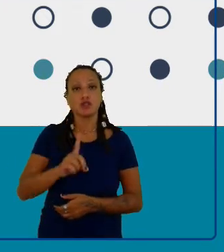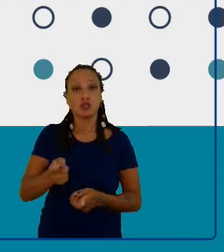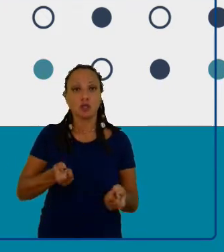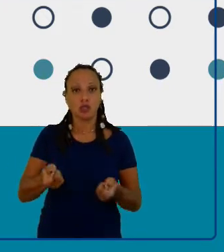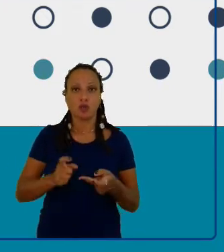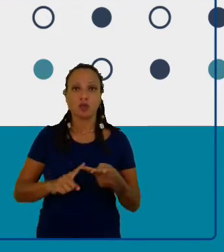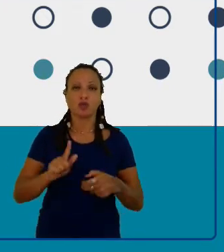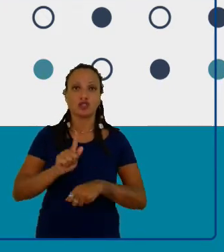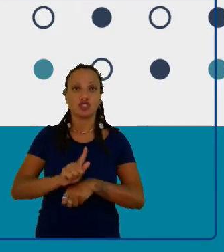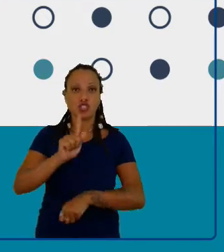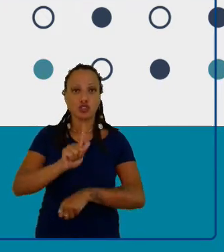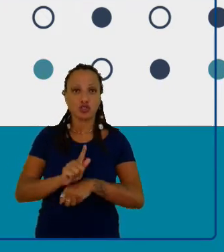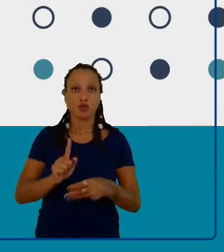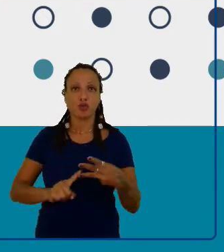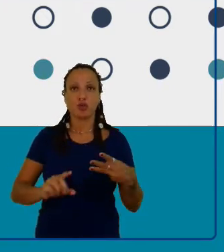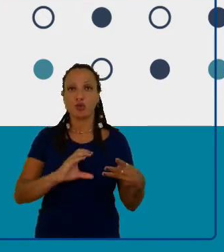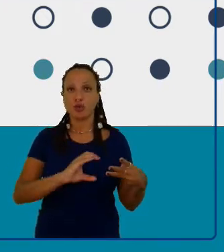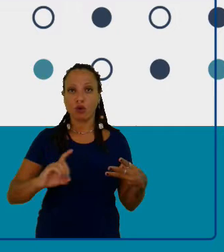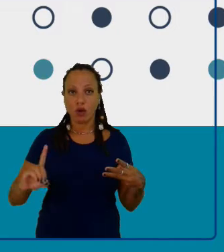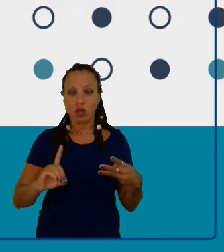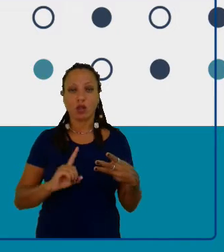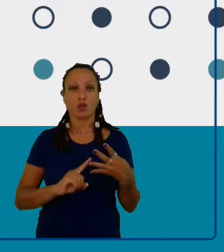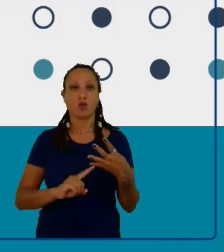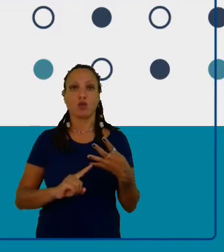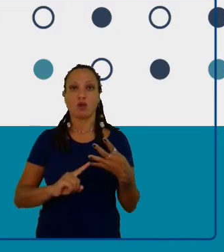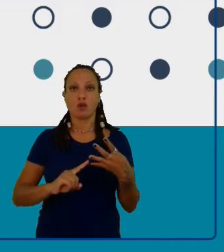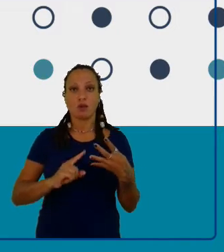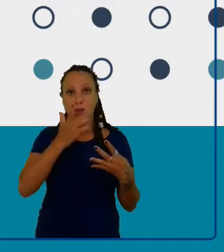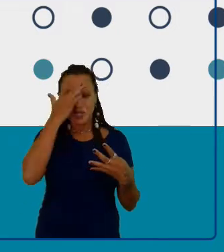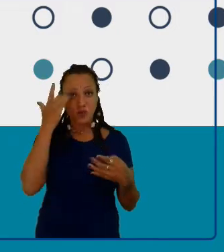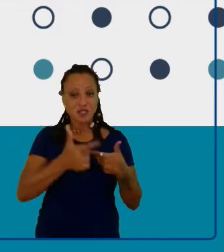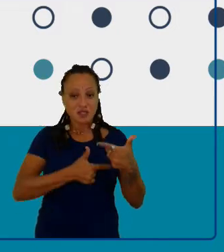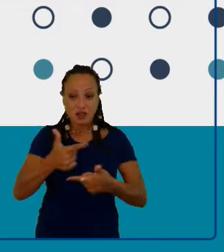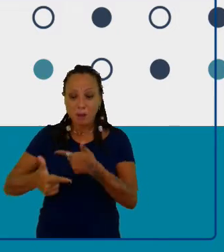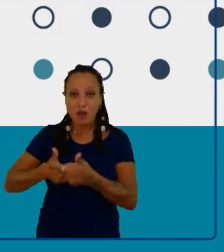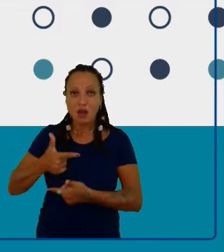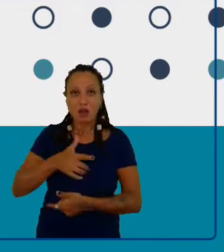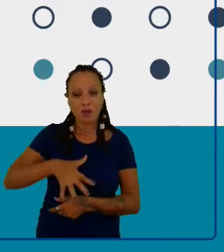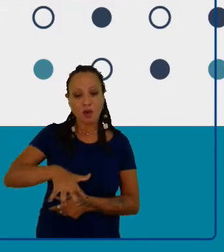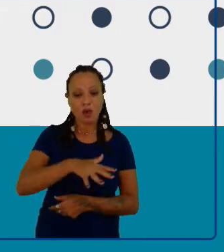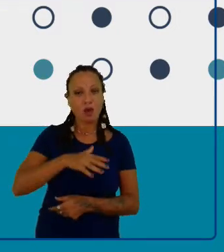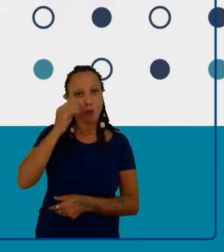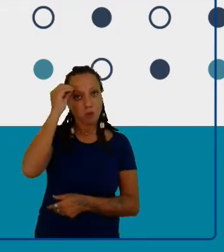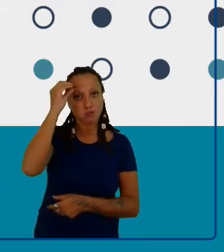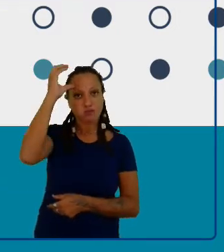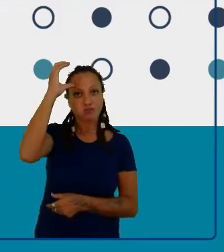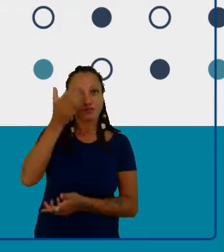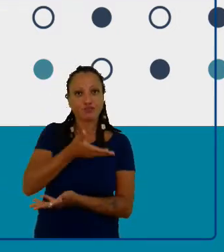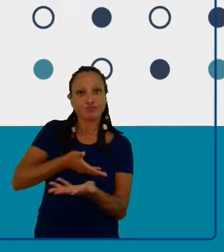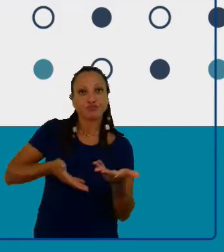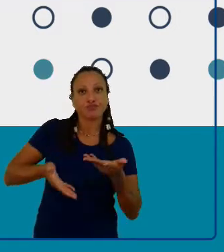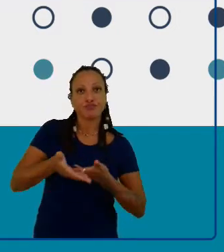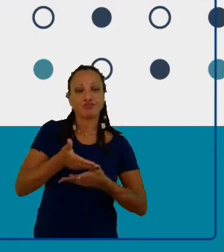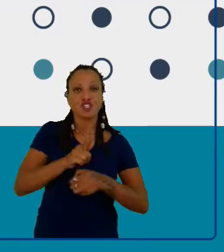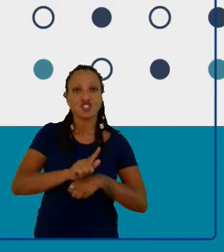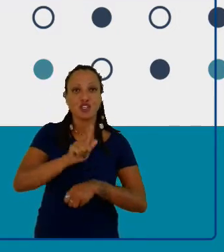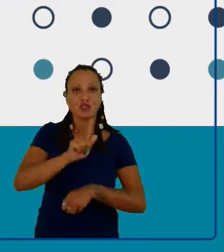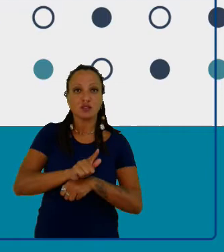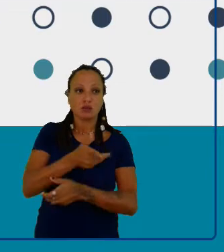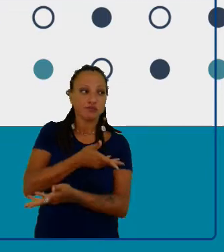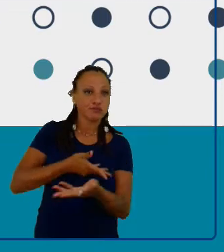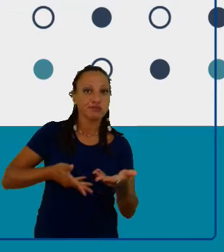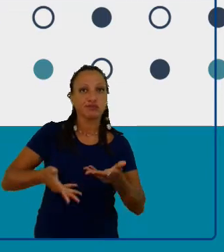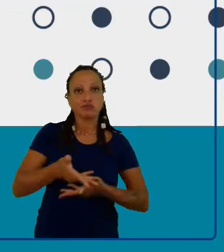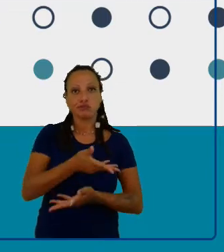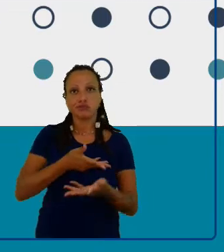coordenador que trabalha com o conhecimento compartilhado, com a gestão compartilhada, com